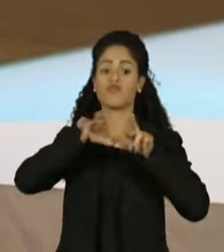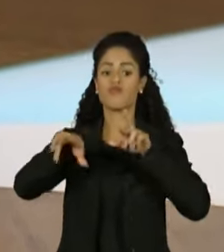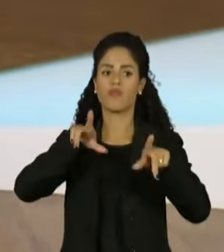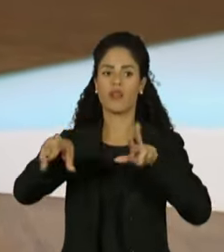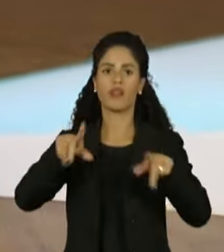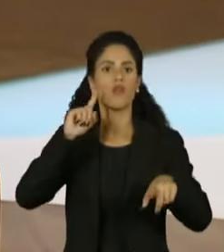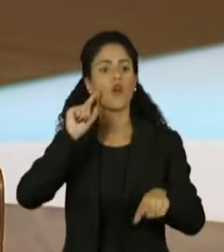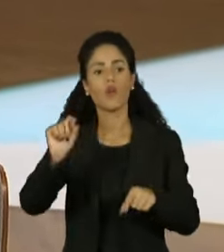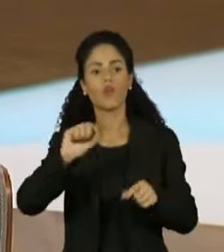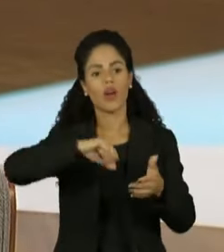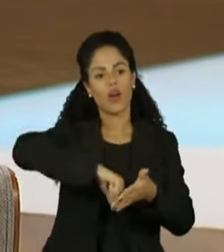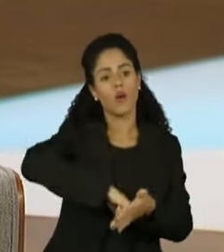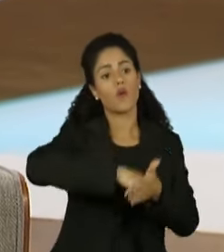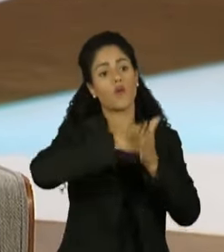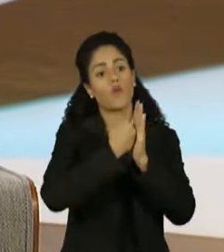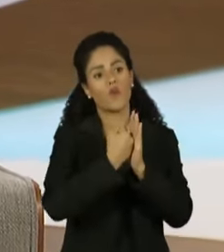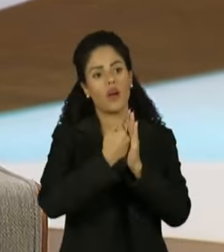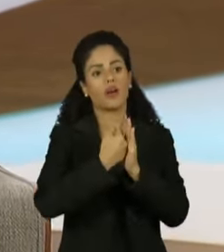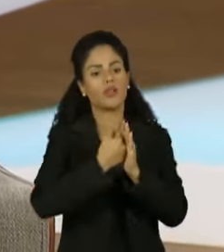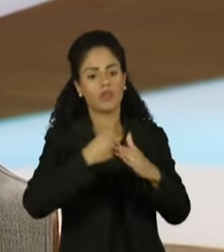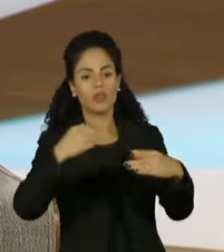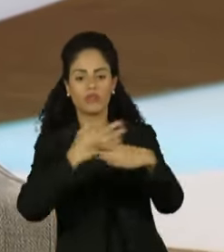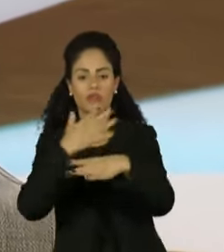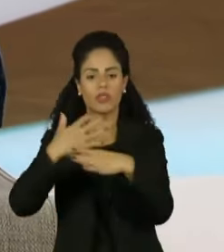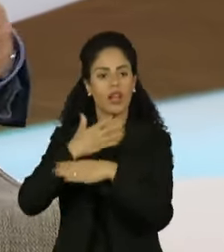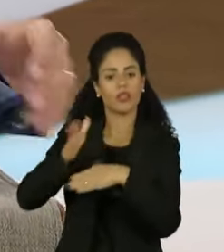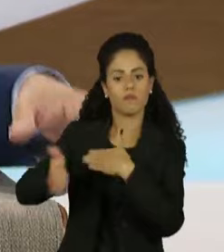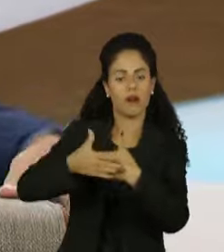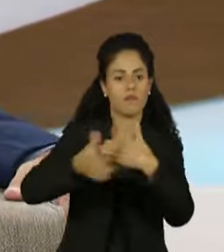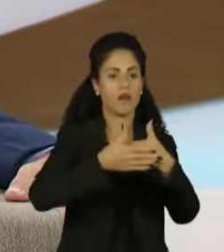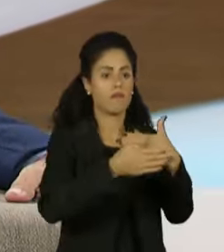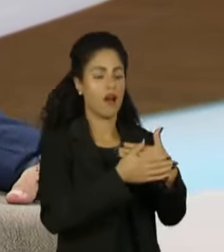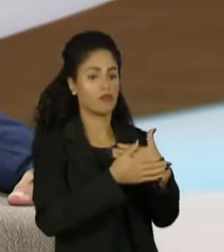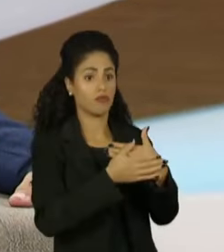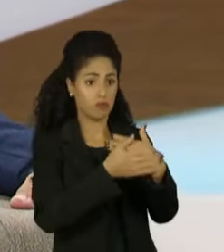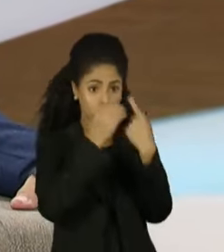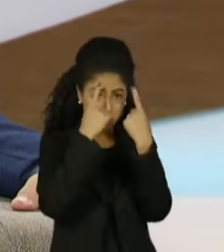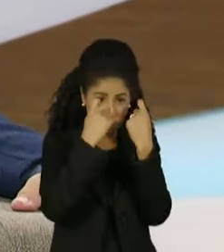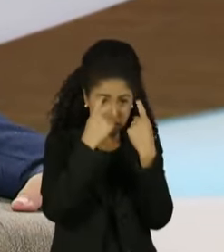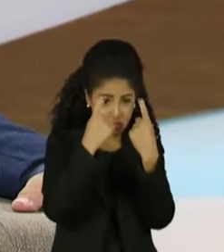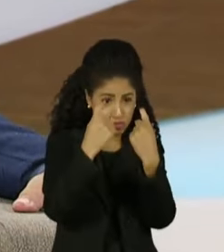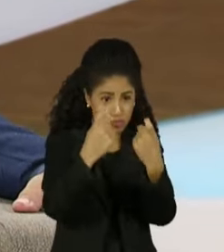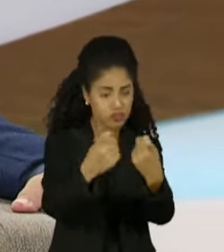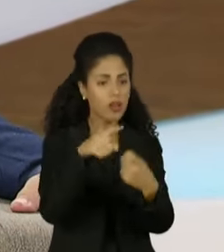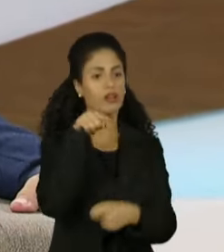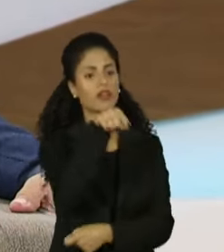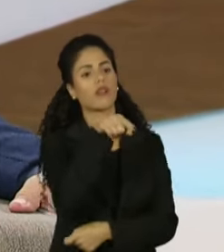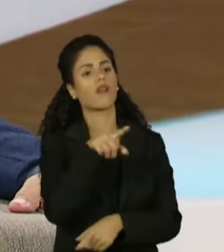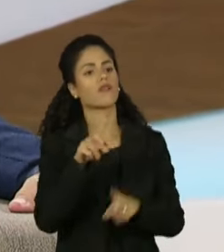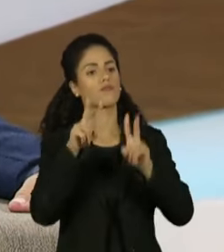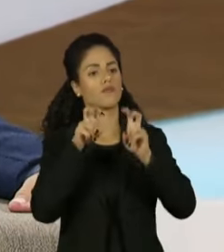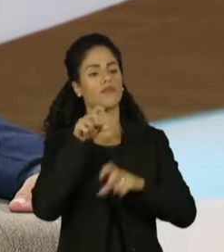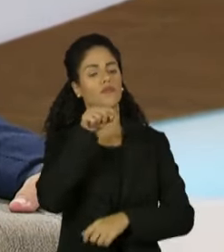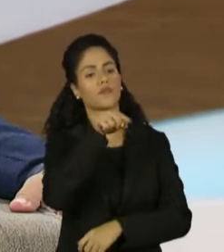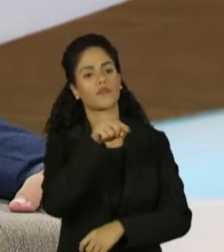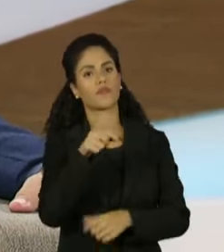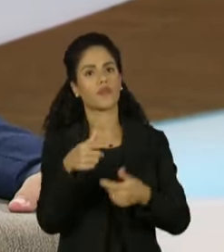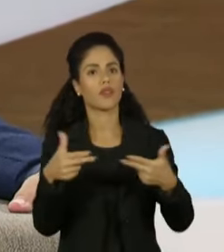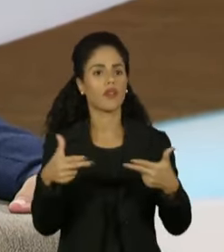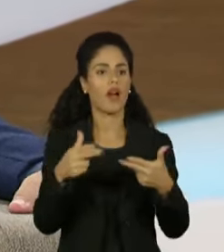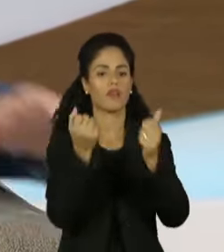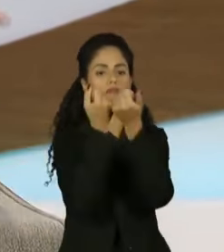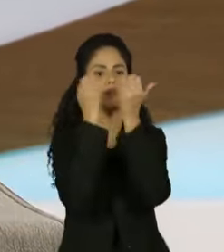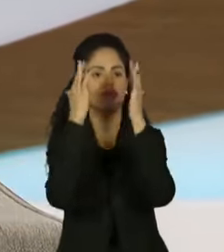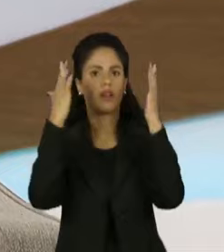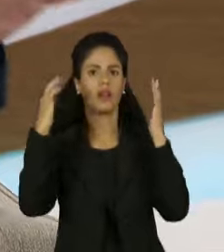bloqueio das cidades, de contestação violenta das políticas que estão sendo implementadas, inclusive em relação à questão do meio